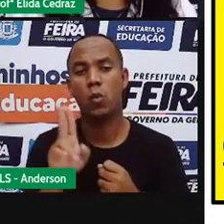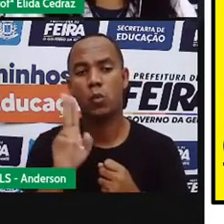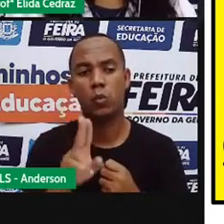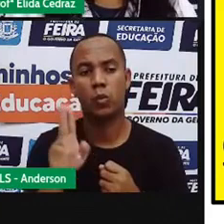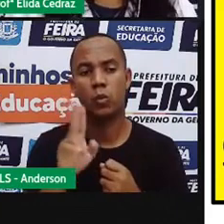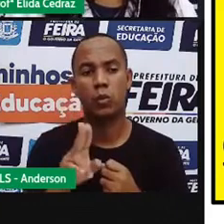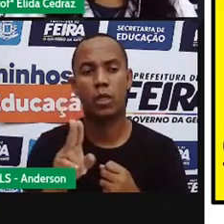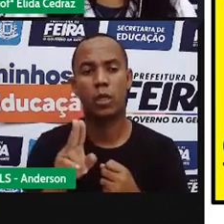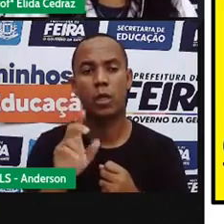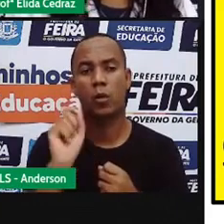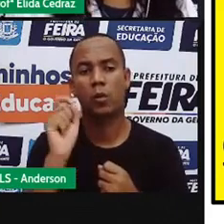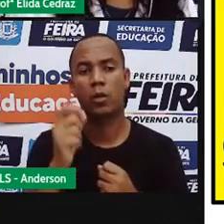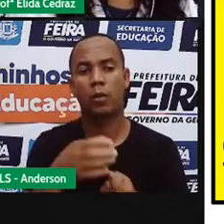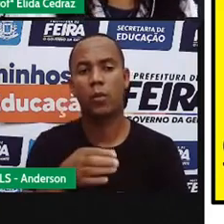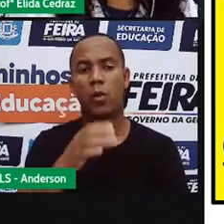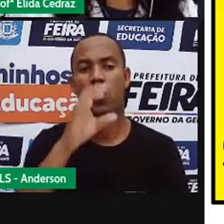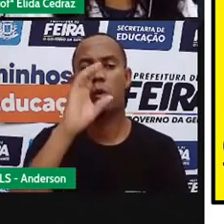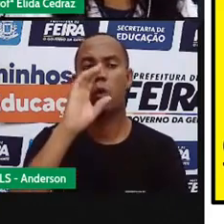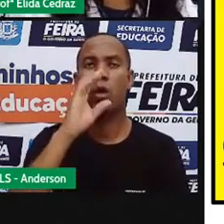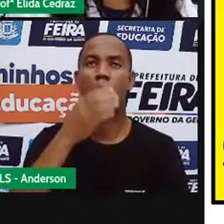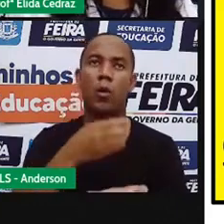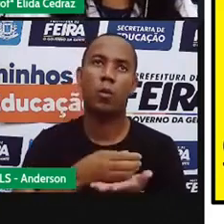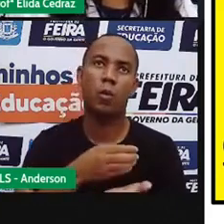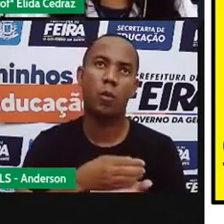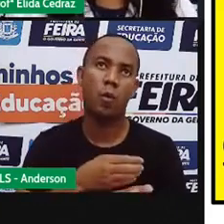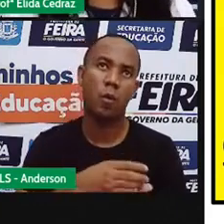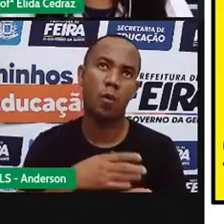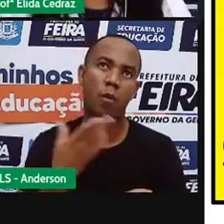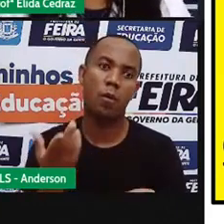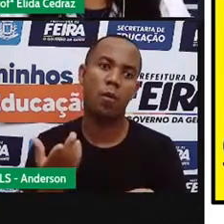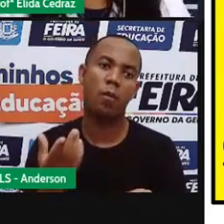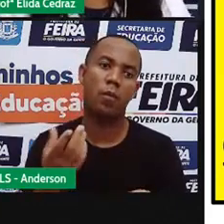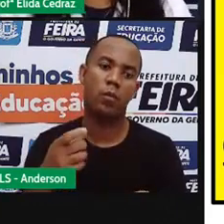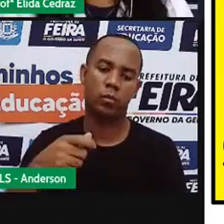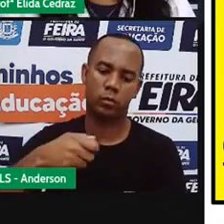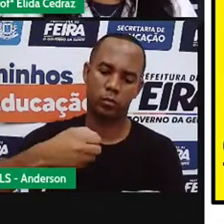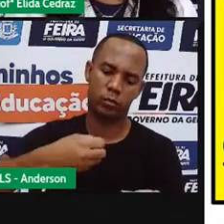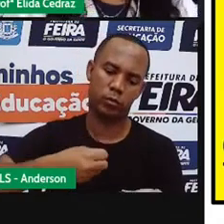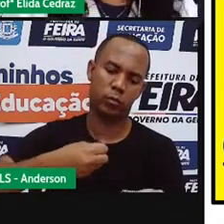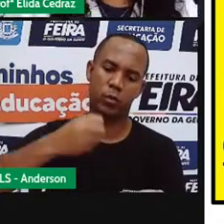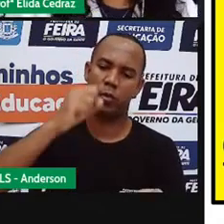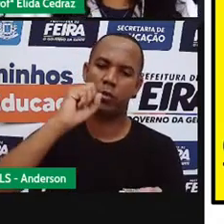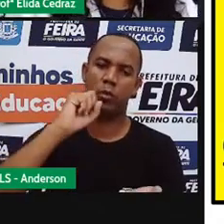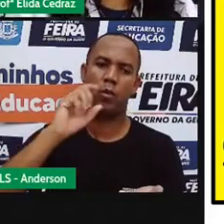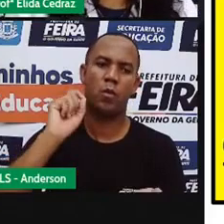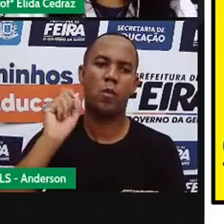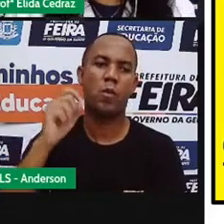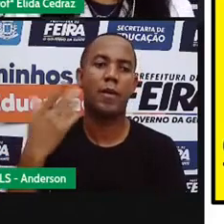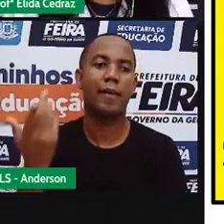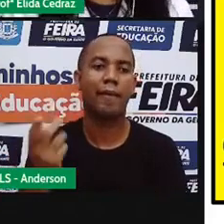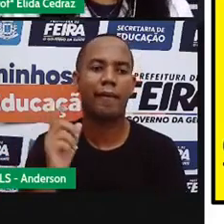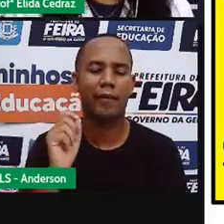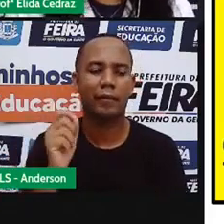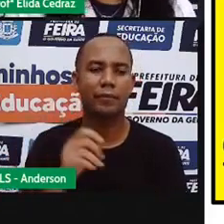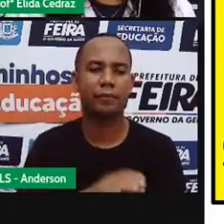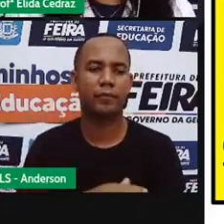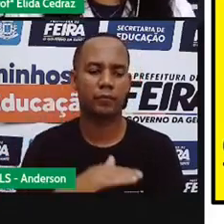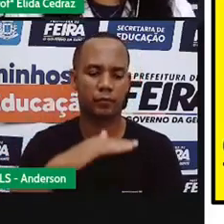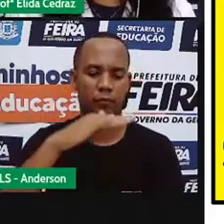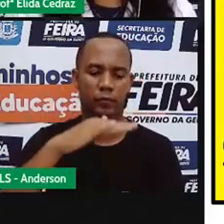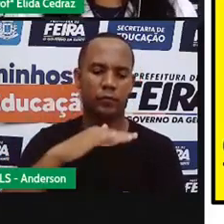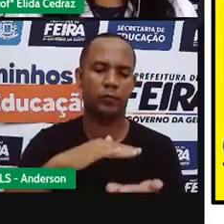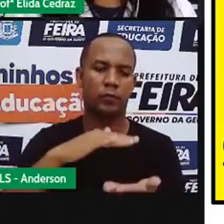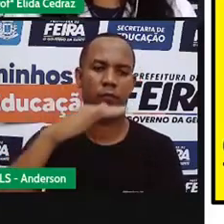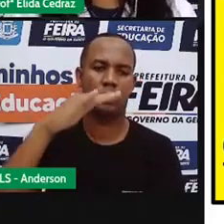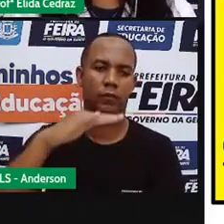tomar um suco? Um copo, uma caneca, você toma o que? Qual o tamanho do